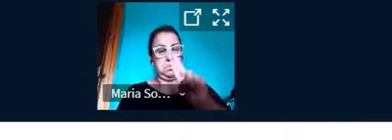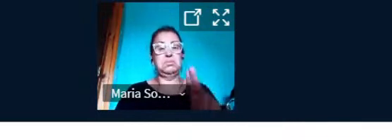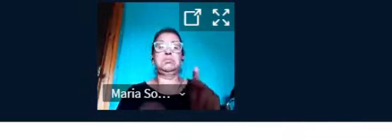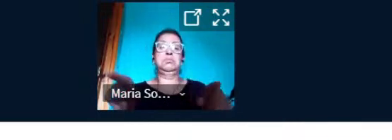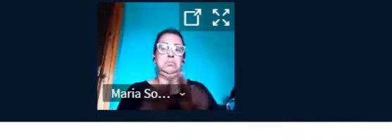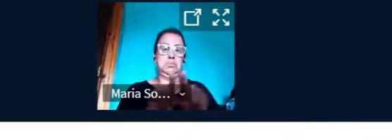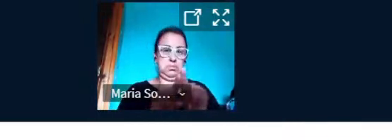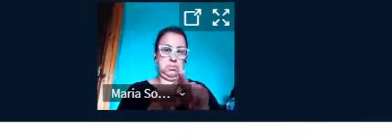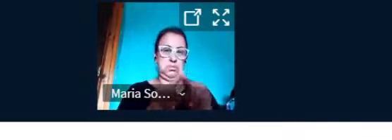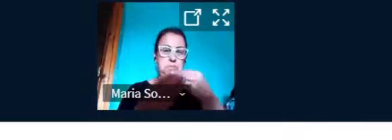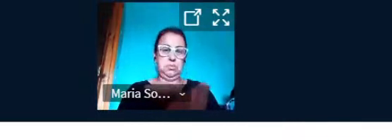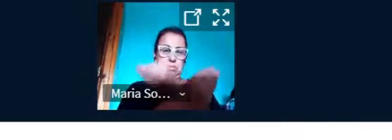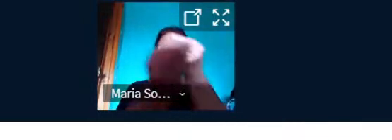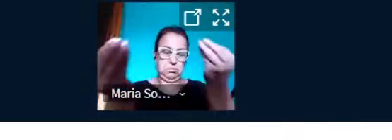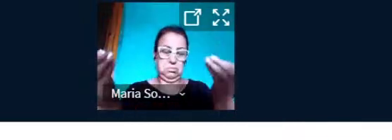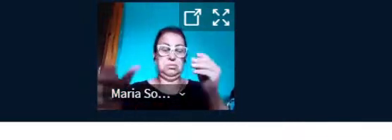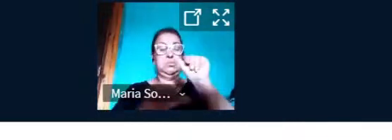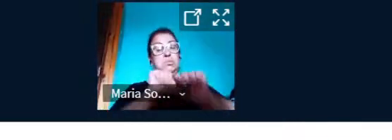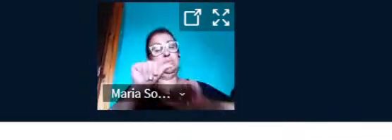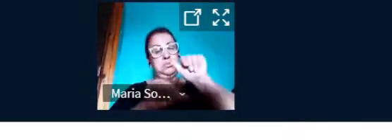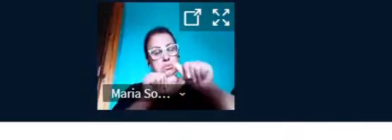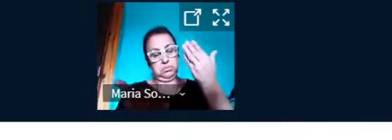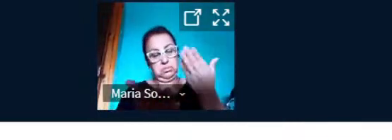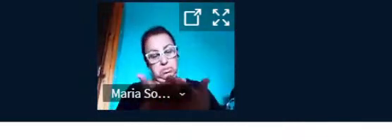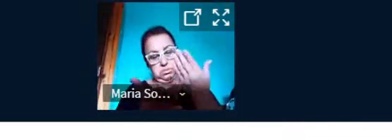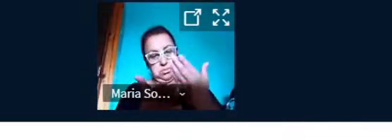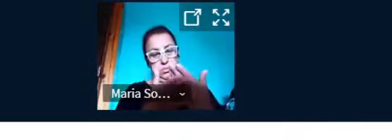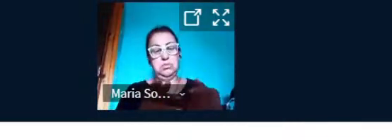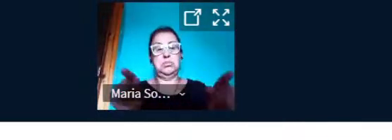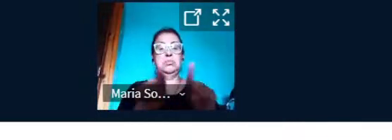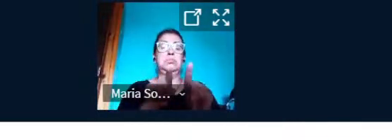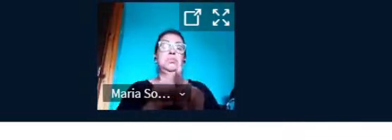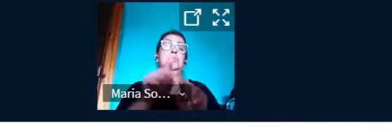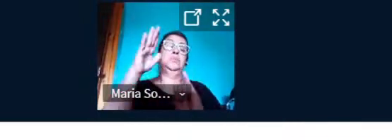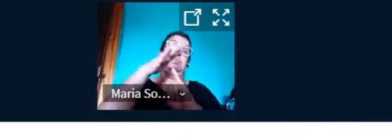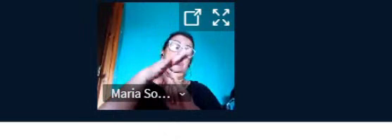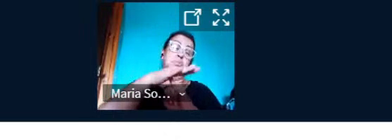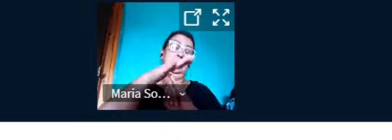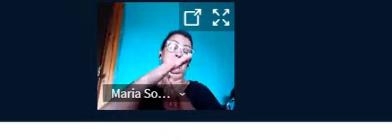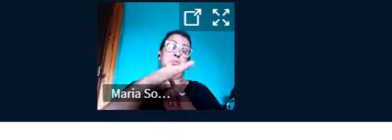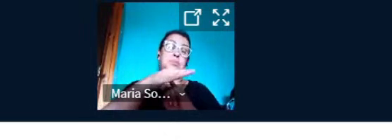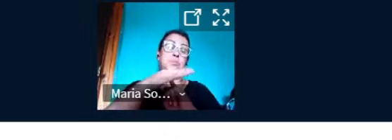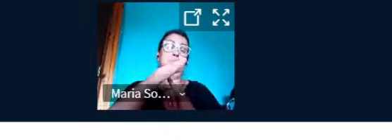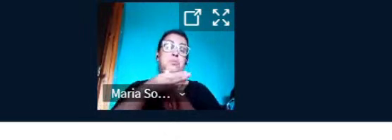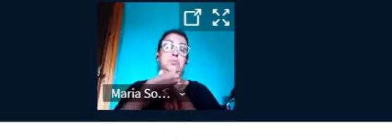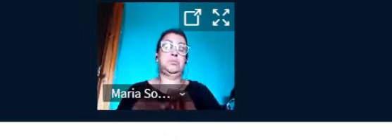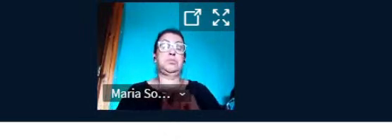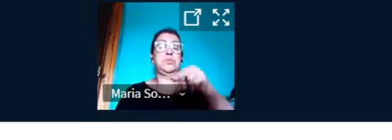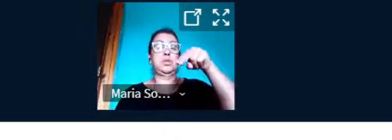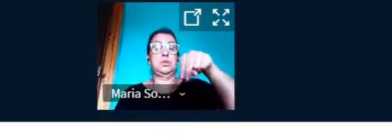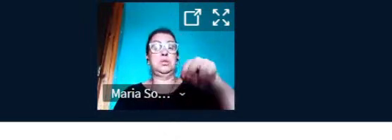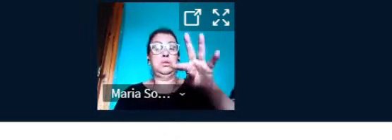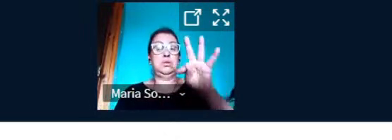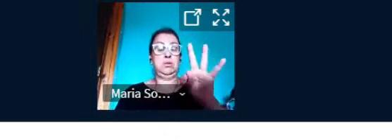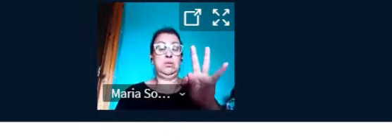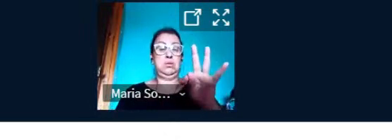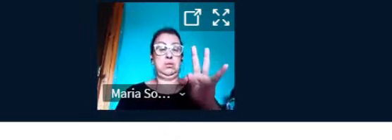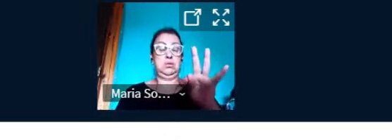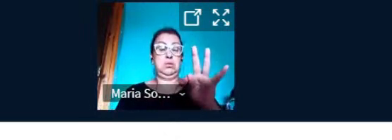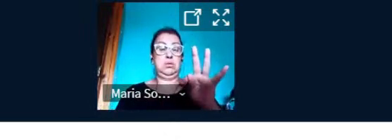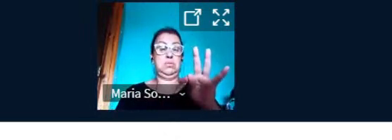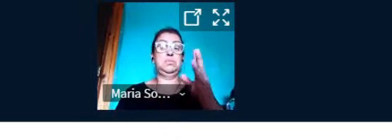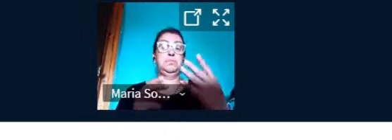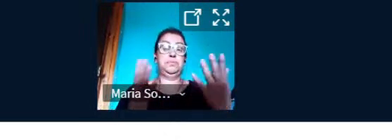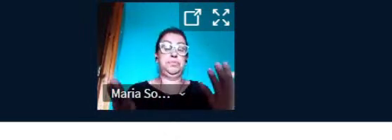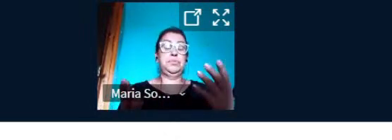No ITRS Campus Rio Grande, o NTL, Núcleo de Tecnologias Livres, desenvolve desde 2012 várias iniciativas